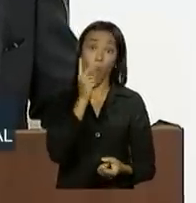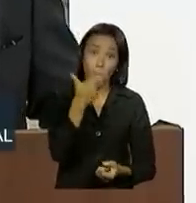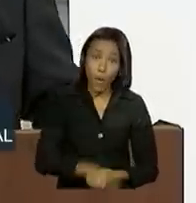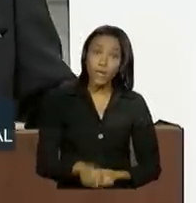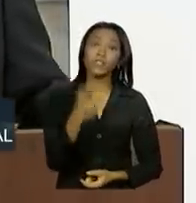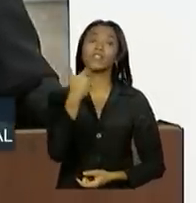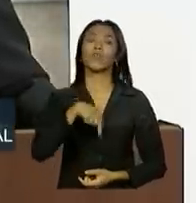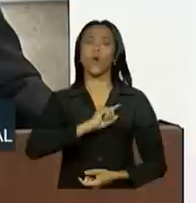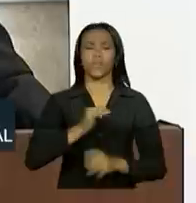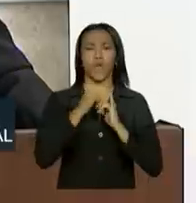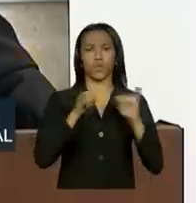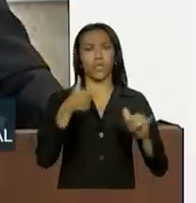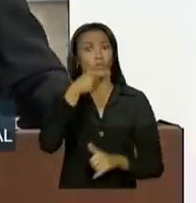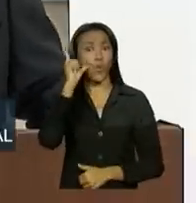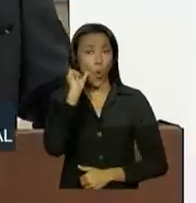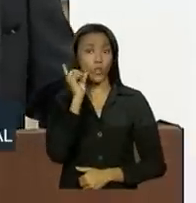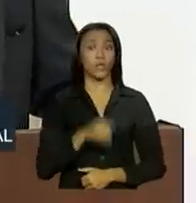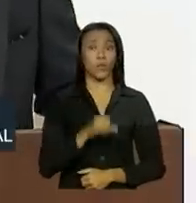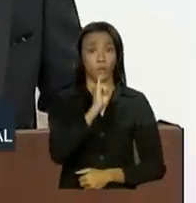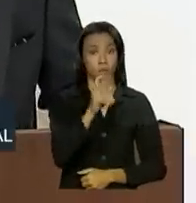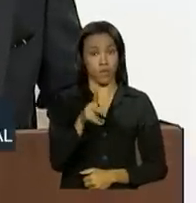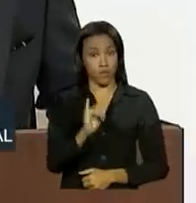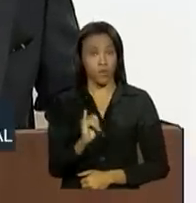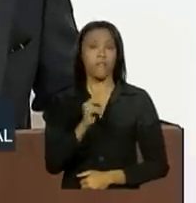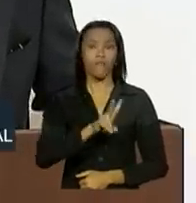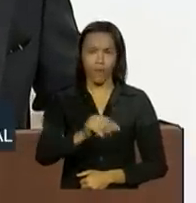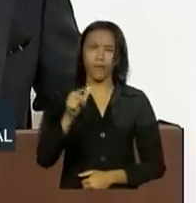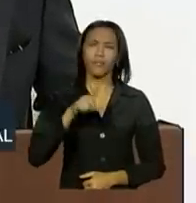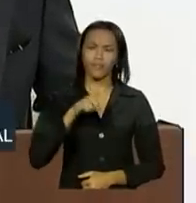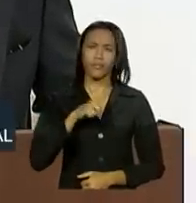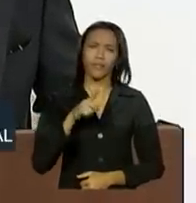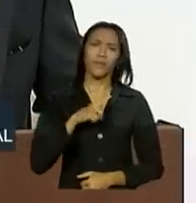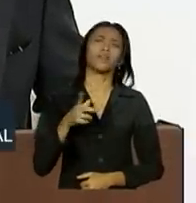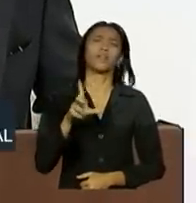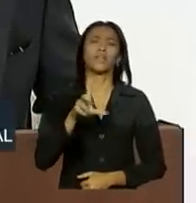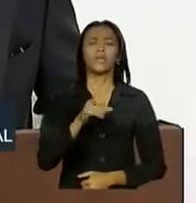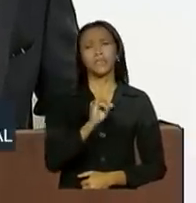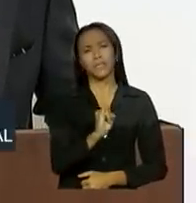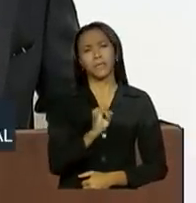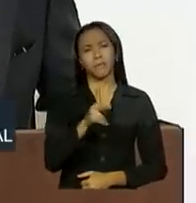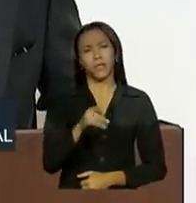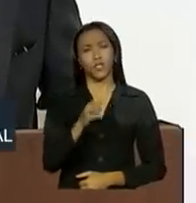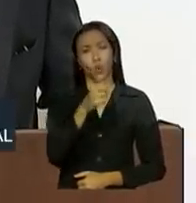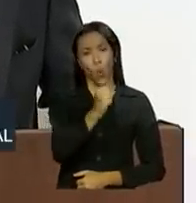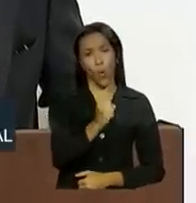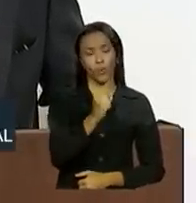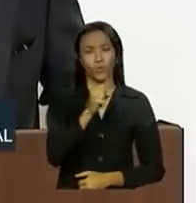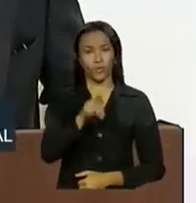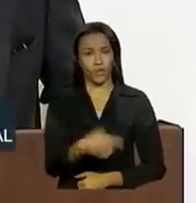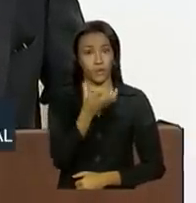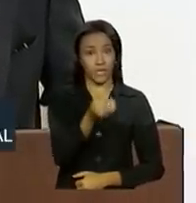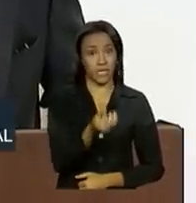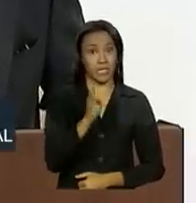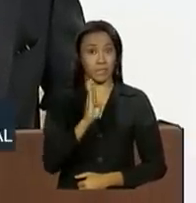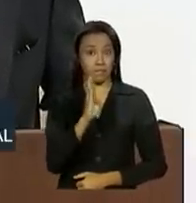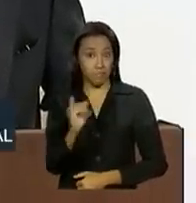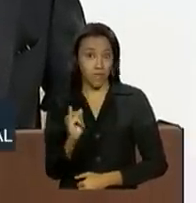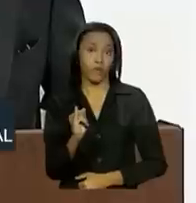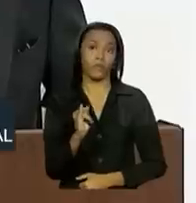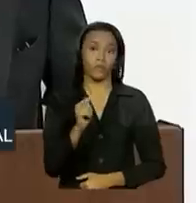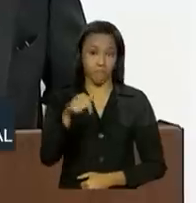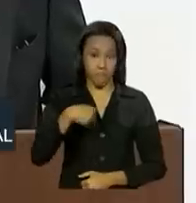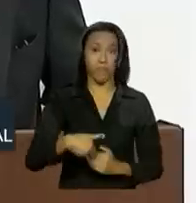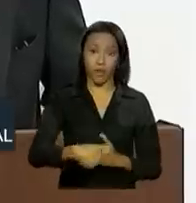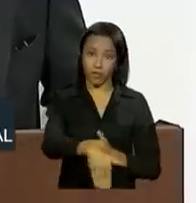nós anunciamos ontem, nós deveremos ter uma desoneração de IPI de 8,6 bilhões para